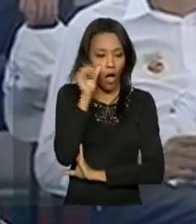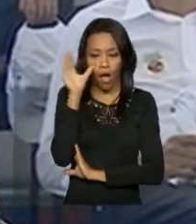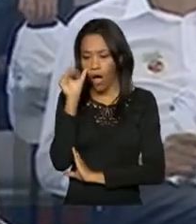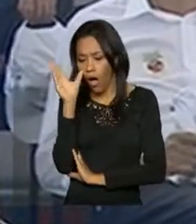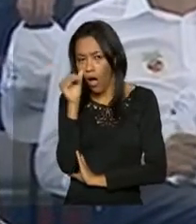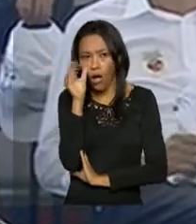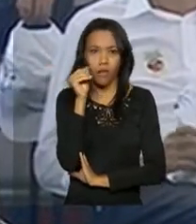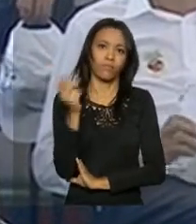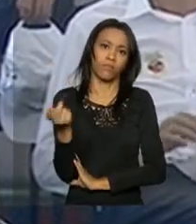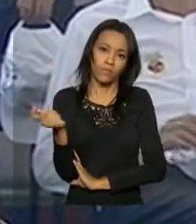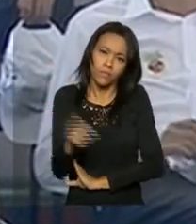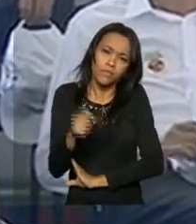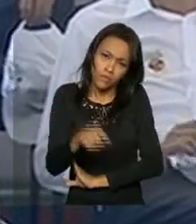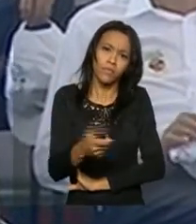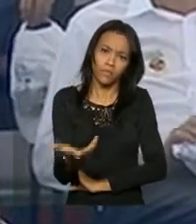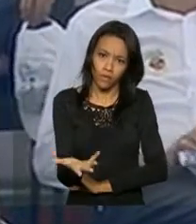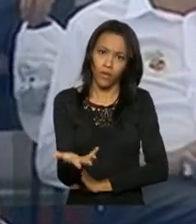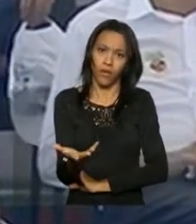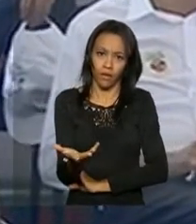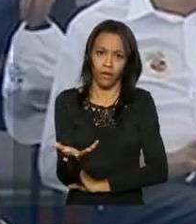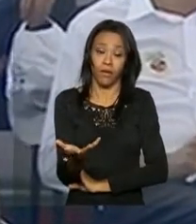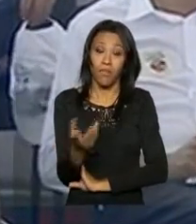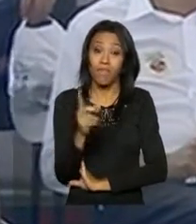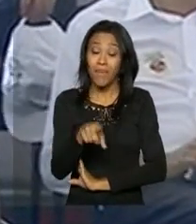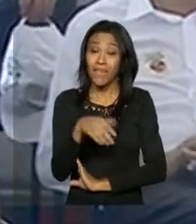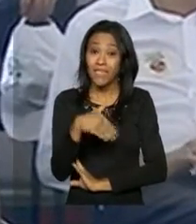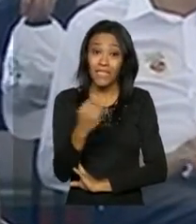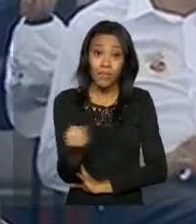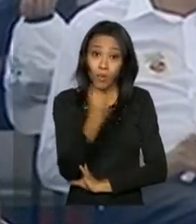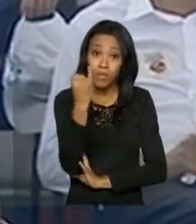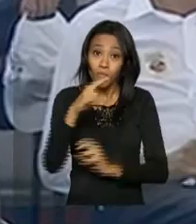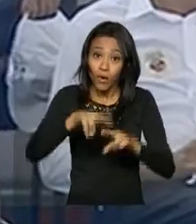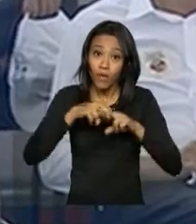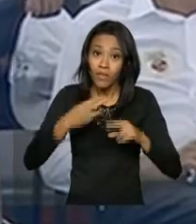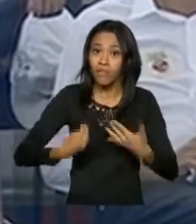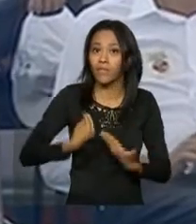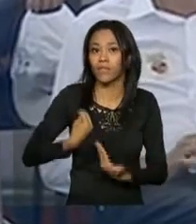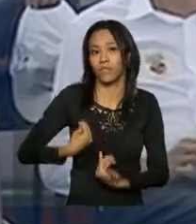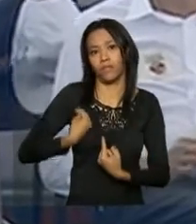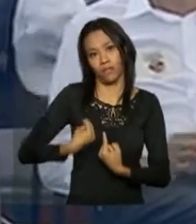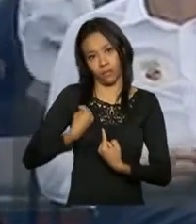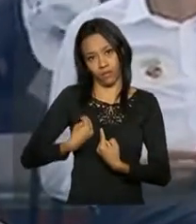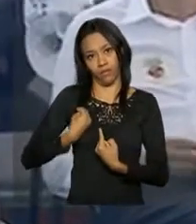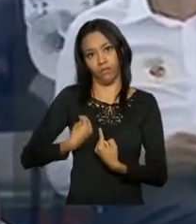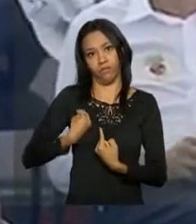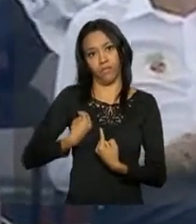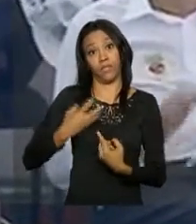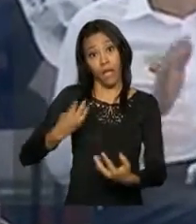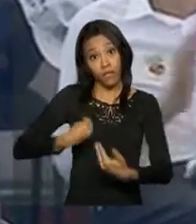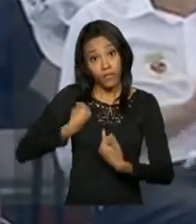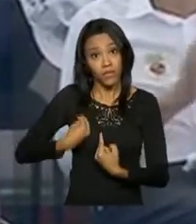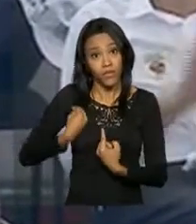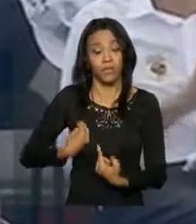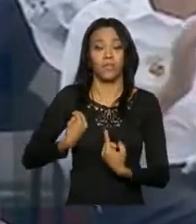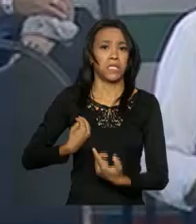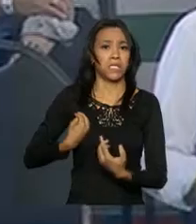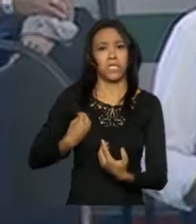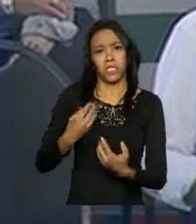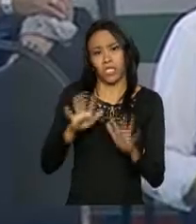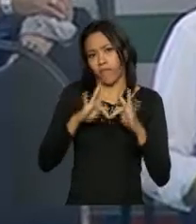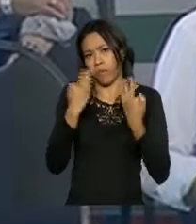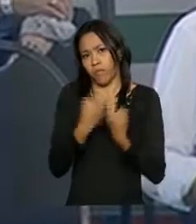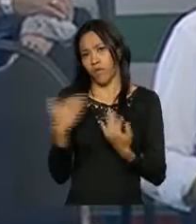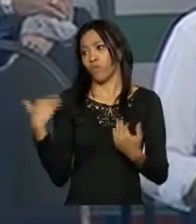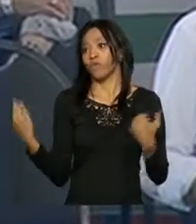custa nada, mas eu diria que custa uma vida se nós não fizermos isso. Custa uma vida, da família da gente ou do vizinho.